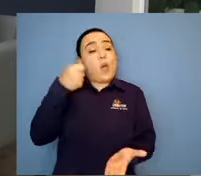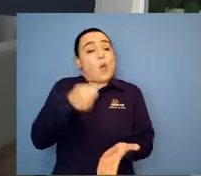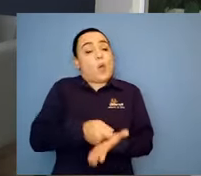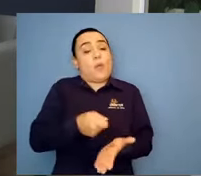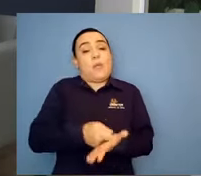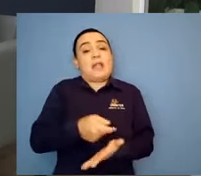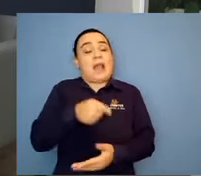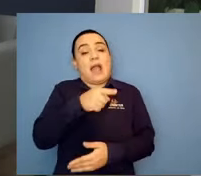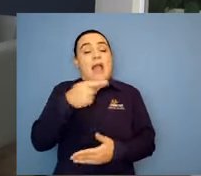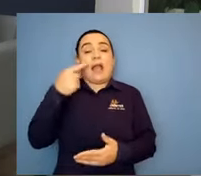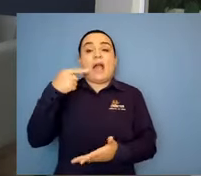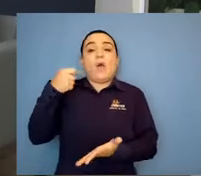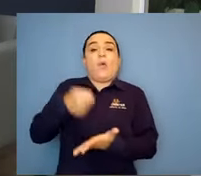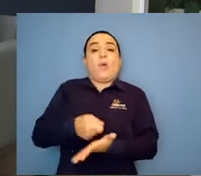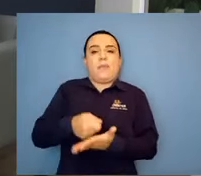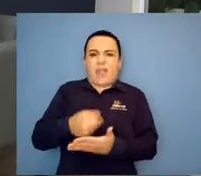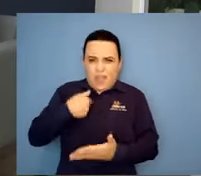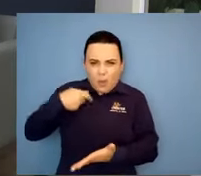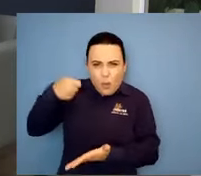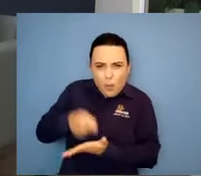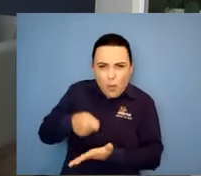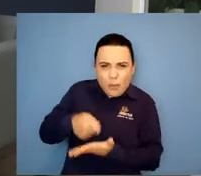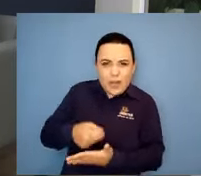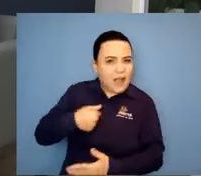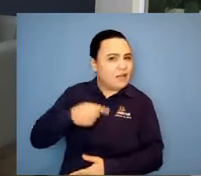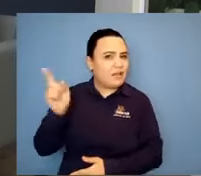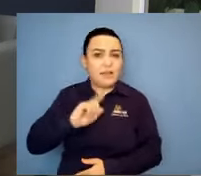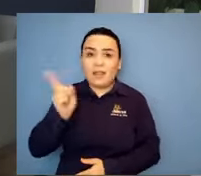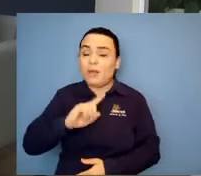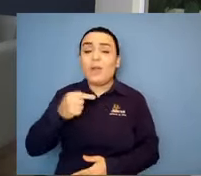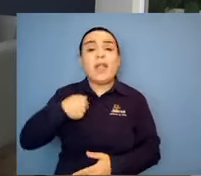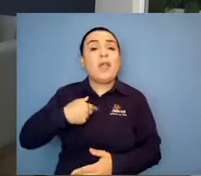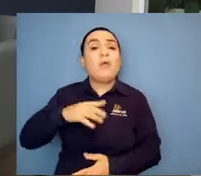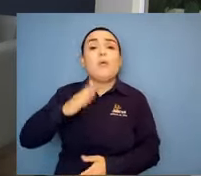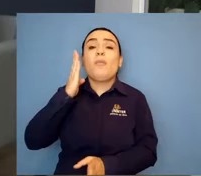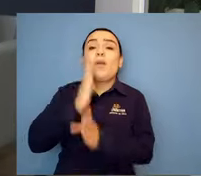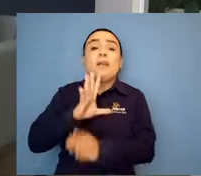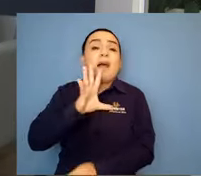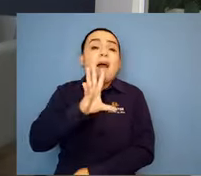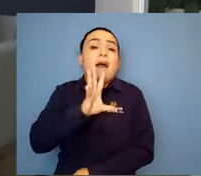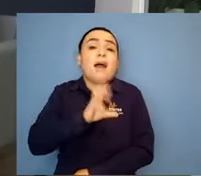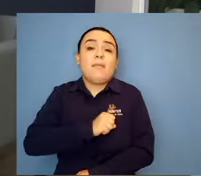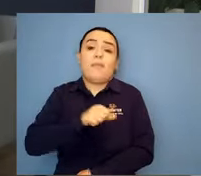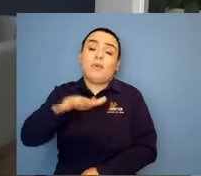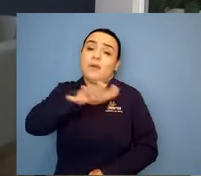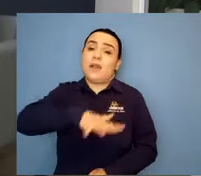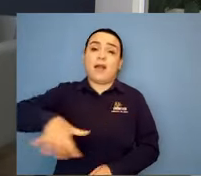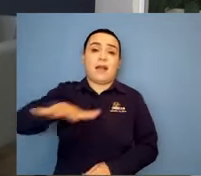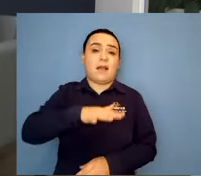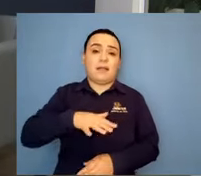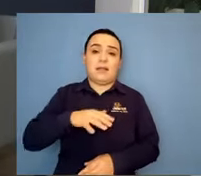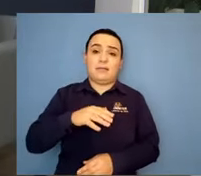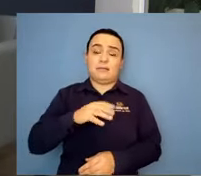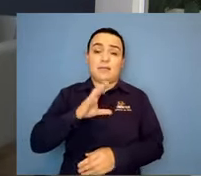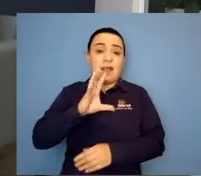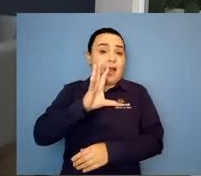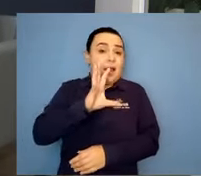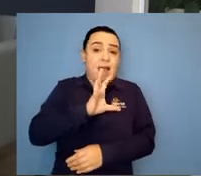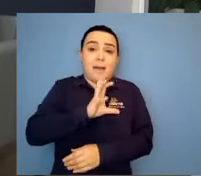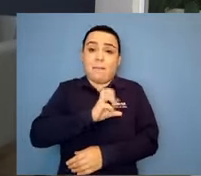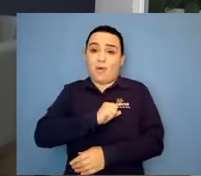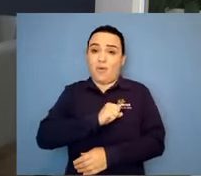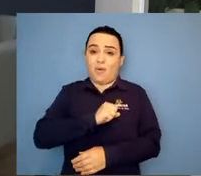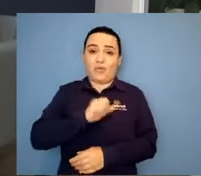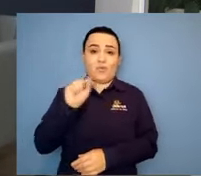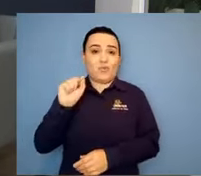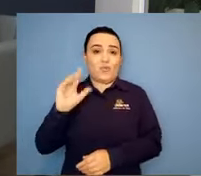às vezes, muitas vezes, a própria família acaba desestimulando o nosso trabalho, né? Mas é mais forte que tudo isso, a gente ergue a cabeça e